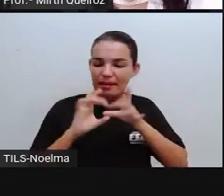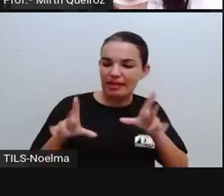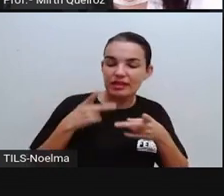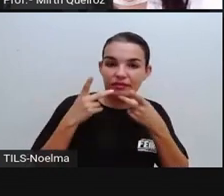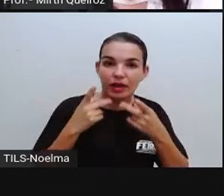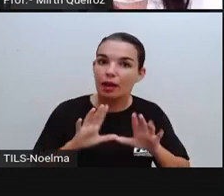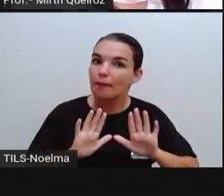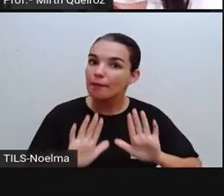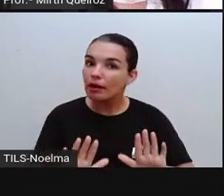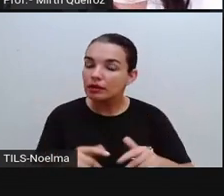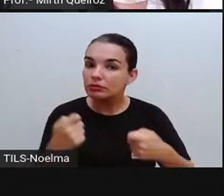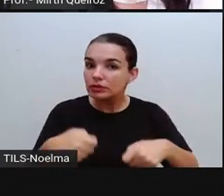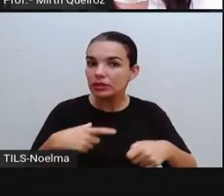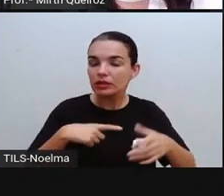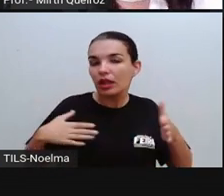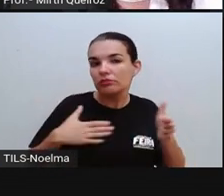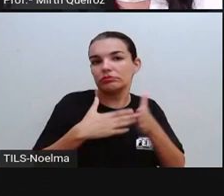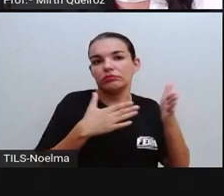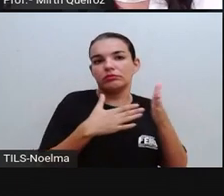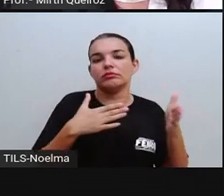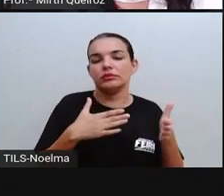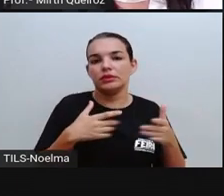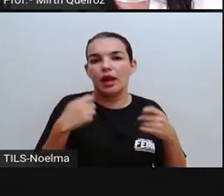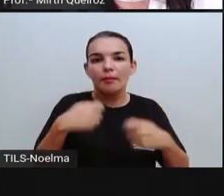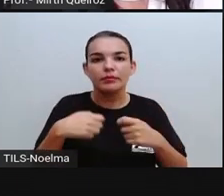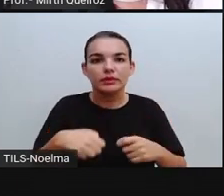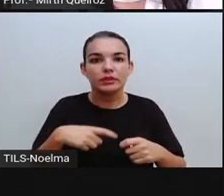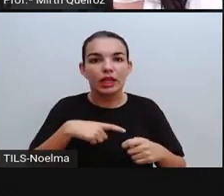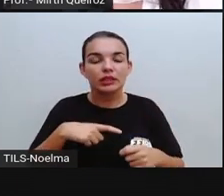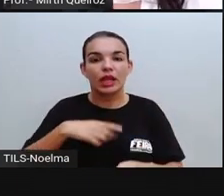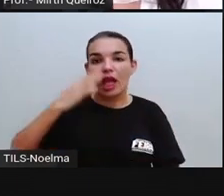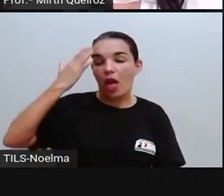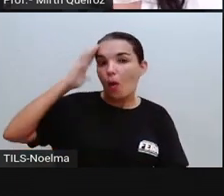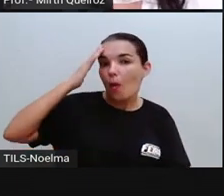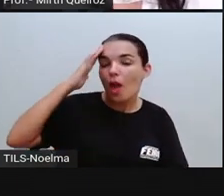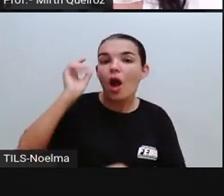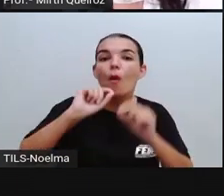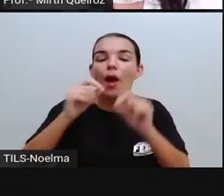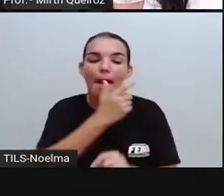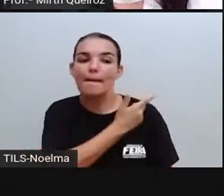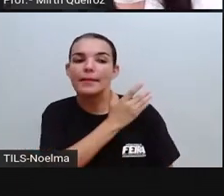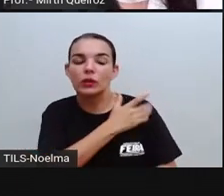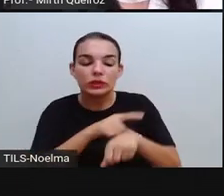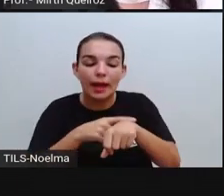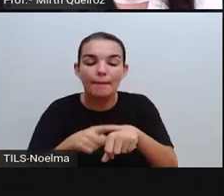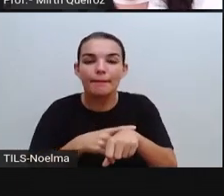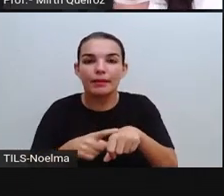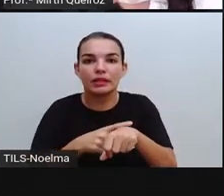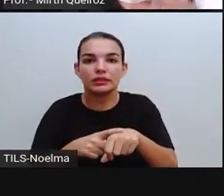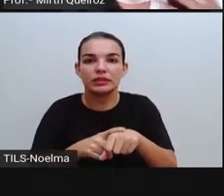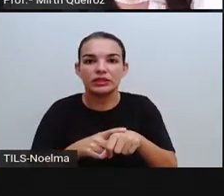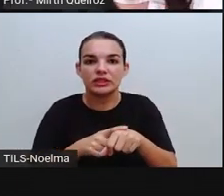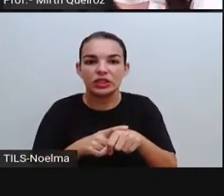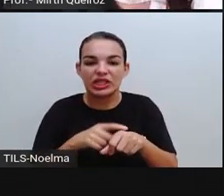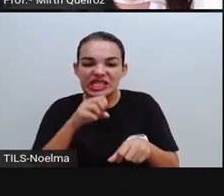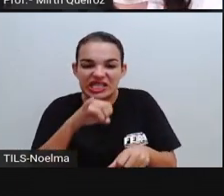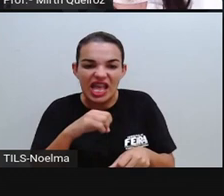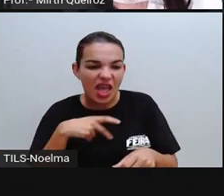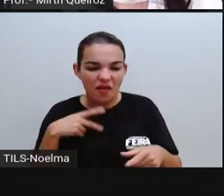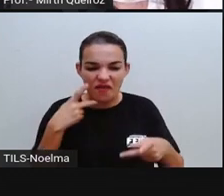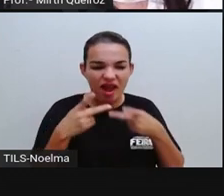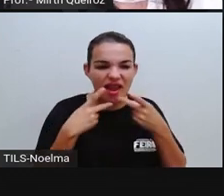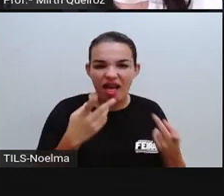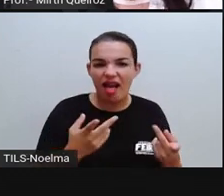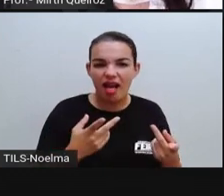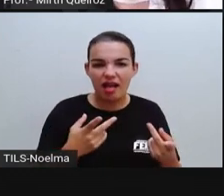tem limite, né? E a gente tem que entender que o racismo não acontece somente de forma direta, fisicamente aqui,